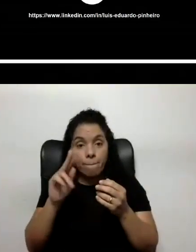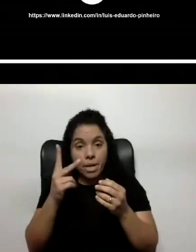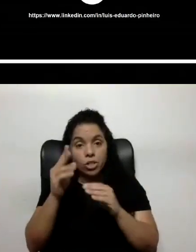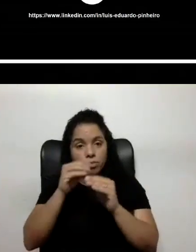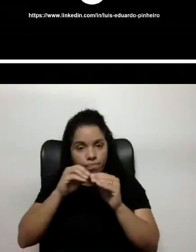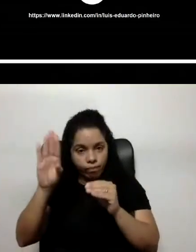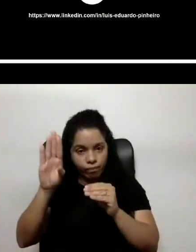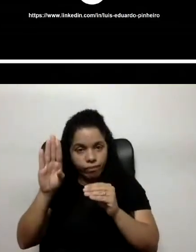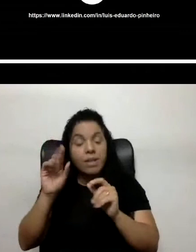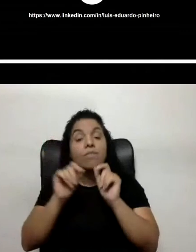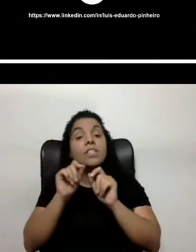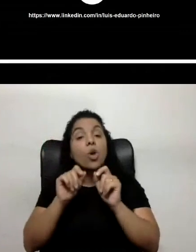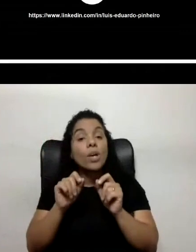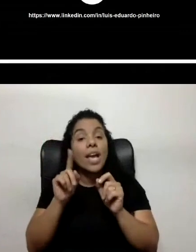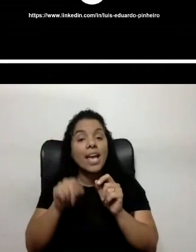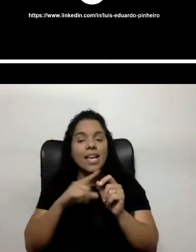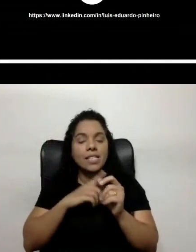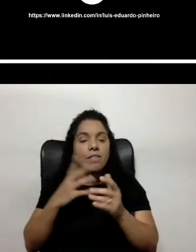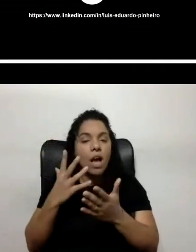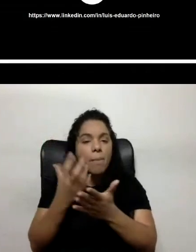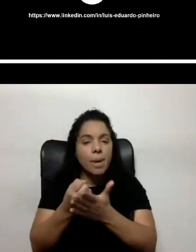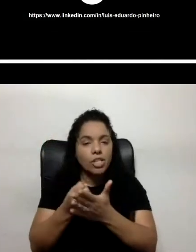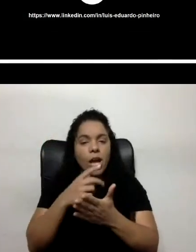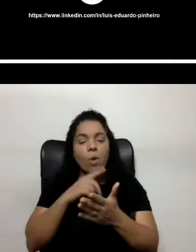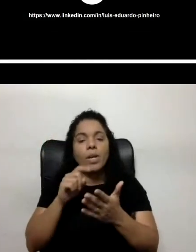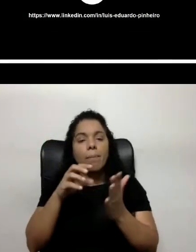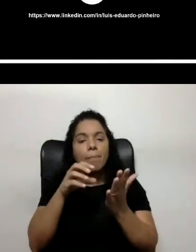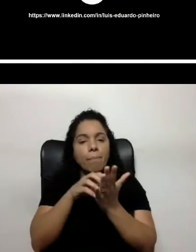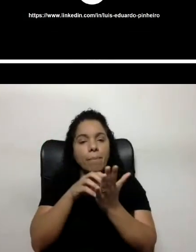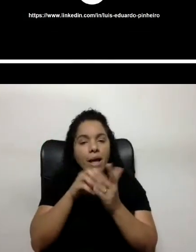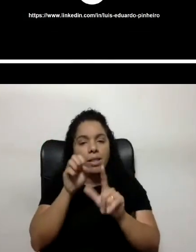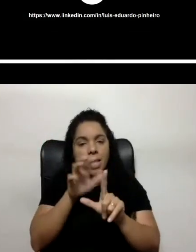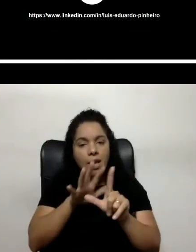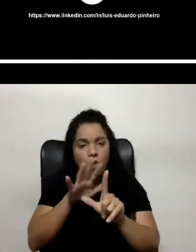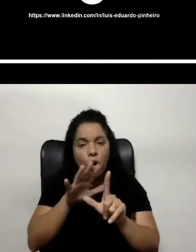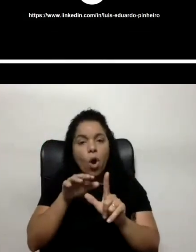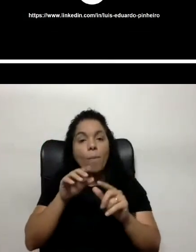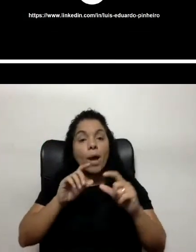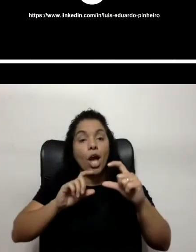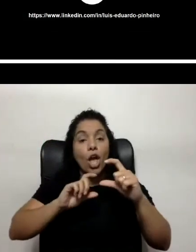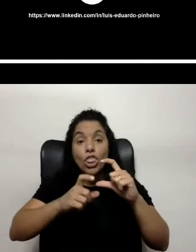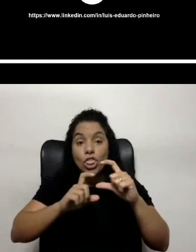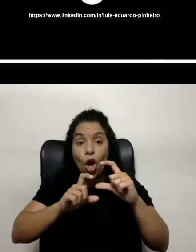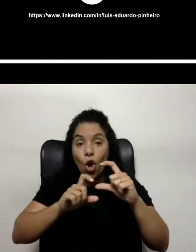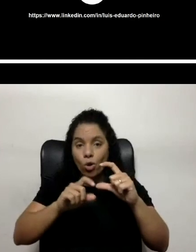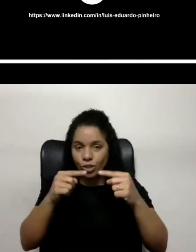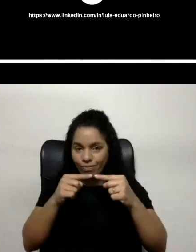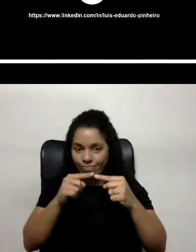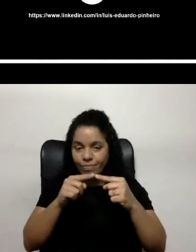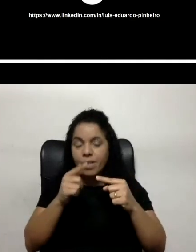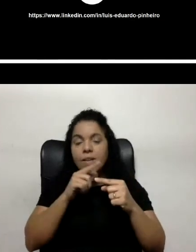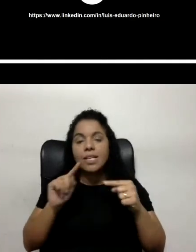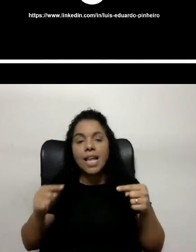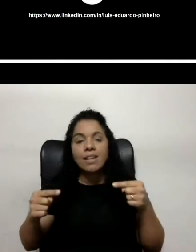lá, o é que você vai fazer? Você vai baixar uma plataforma em Node, que nessa plataforma em Node, ele vai fazer a ponte